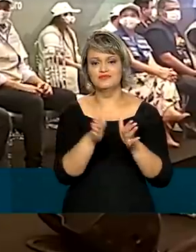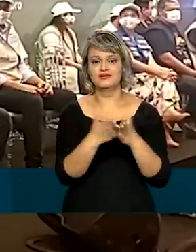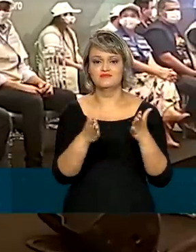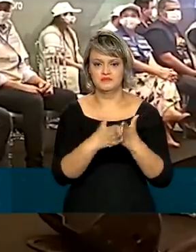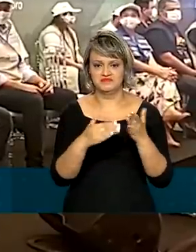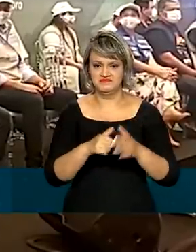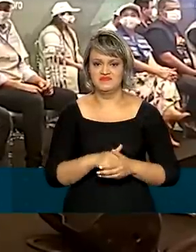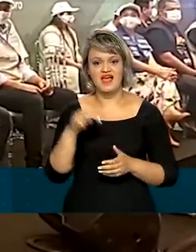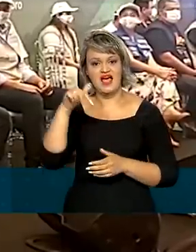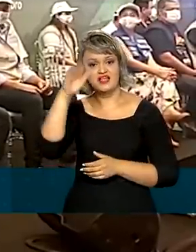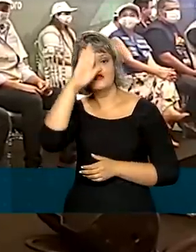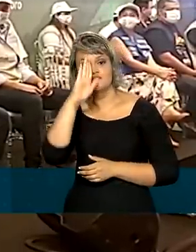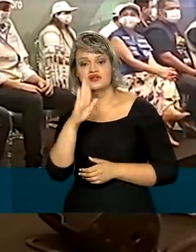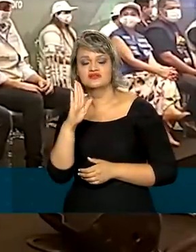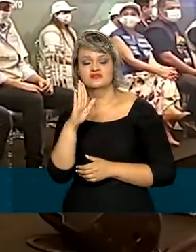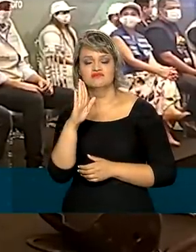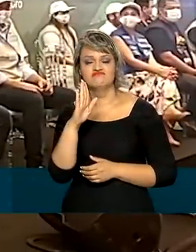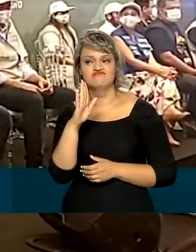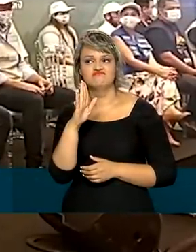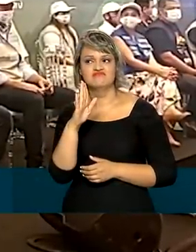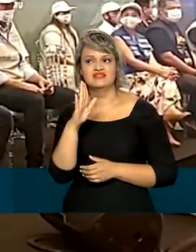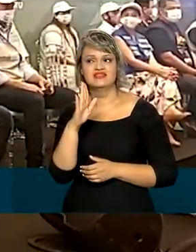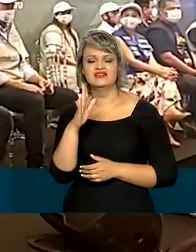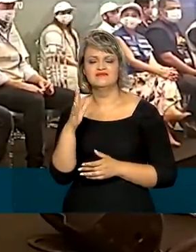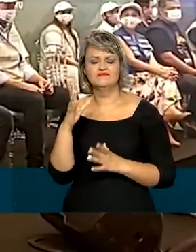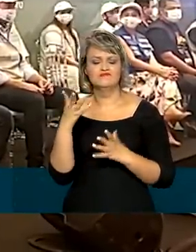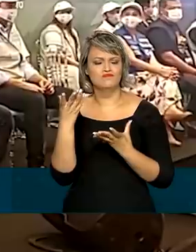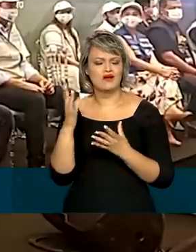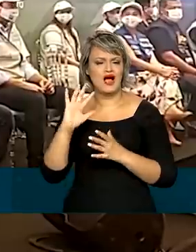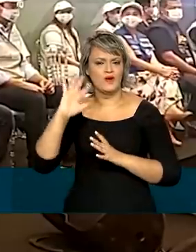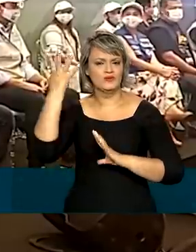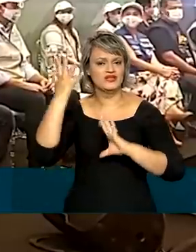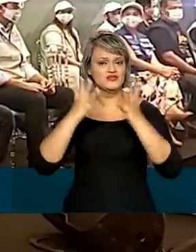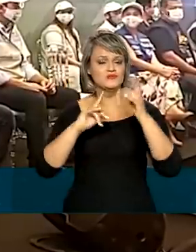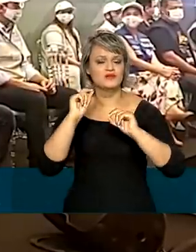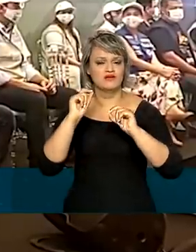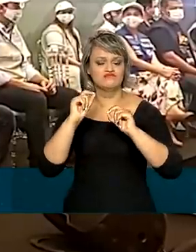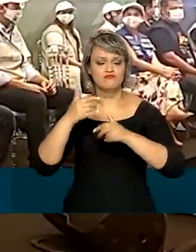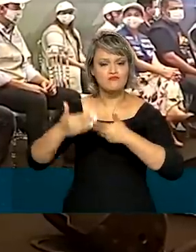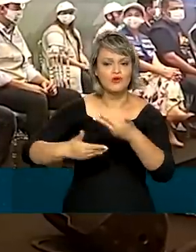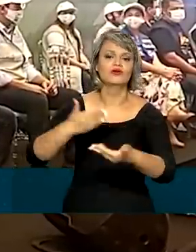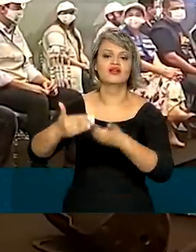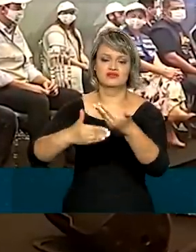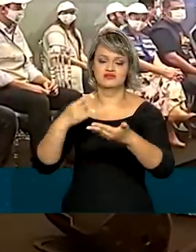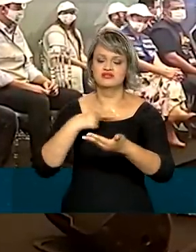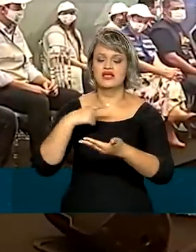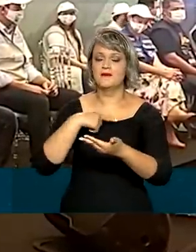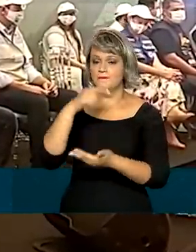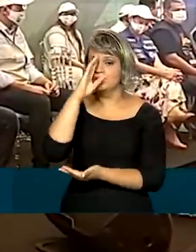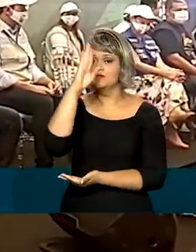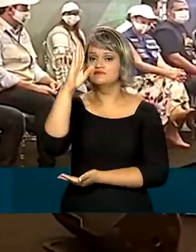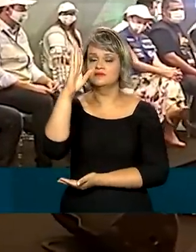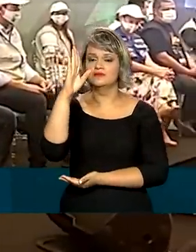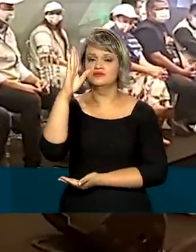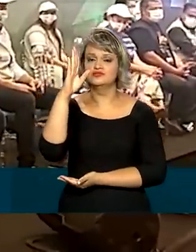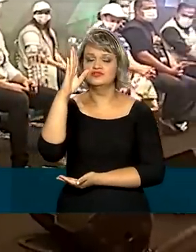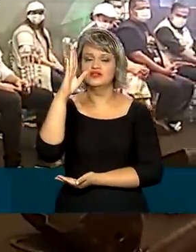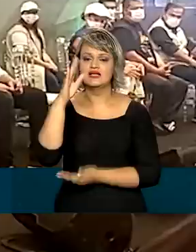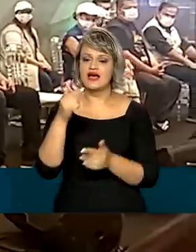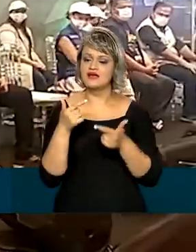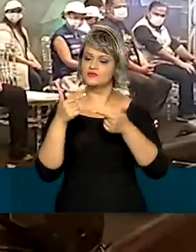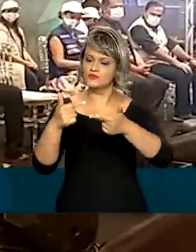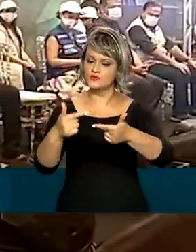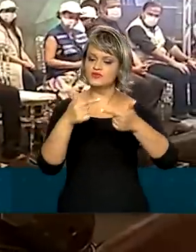Brasil, nos últimos tempos, de maneira inquestionável, tem avançado, sobretudo em relação às